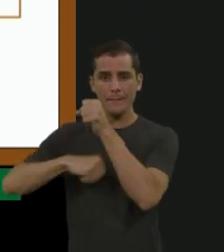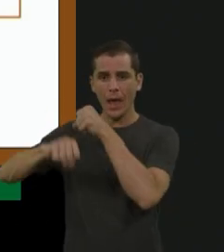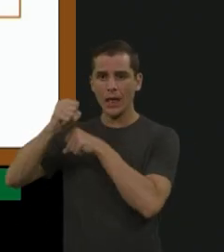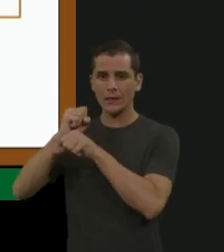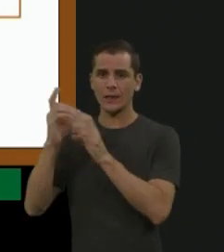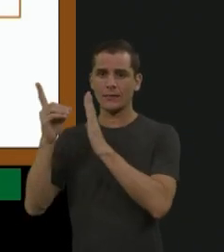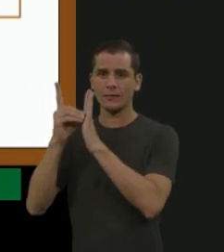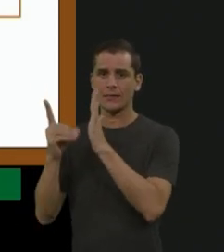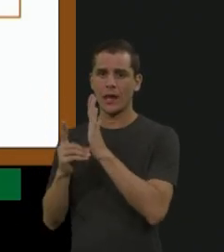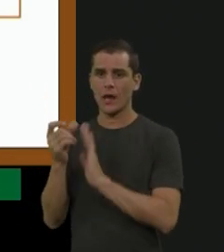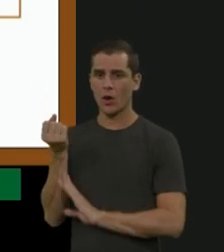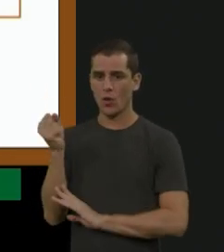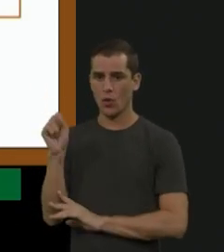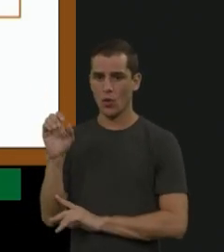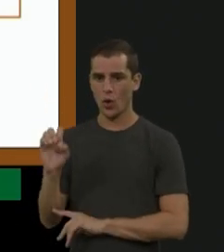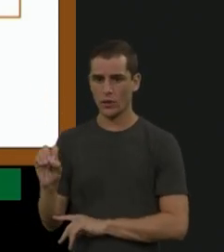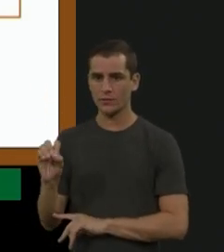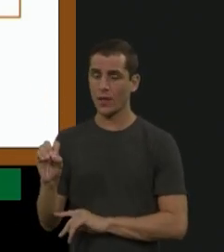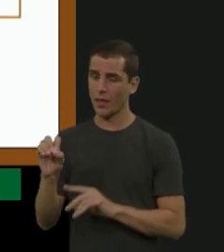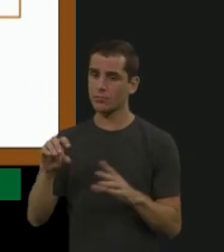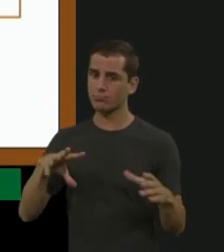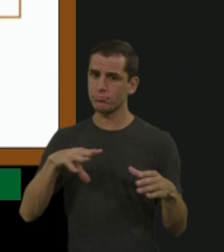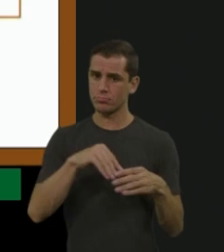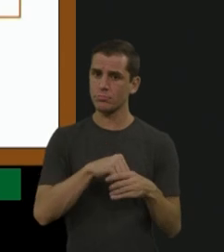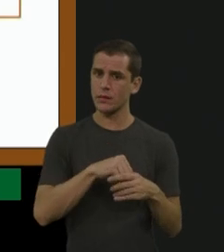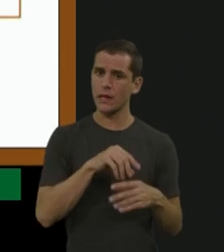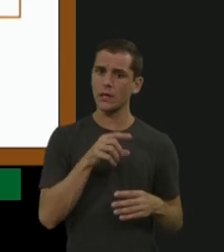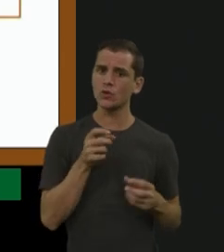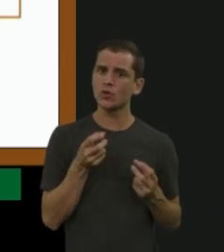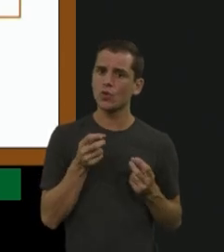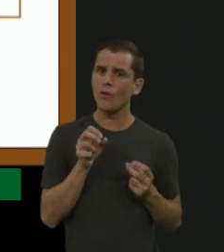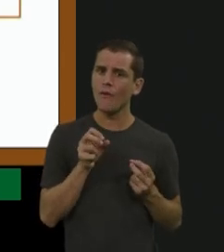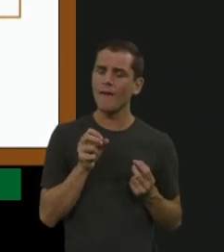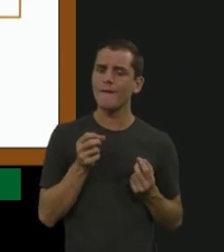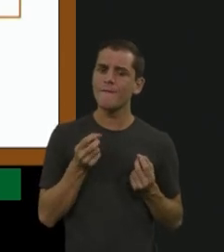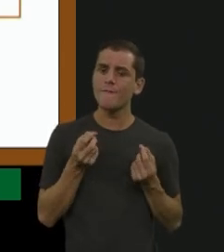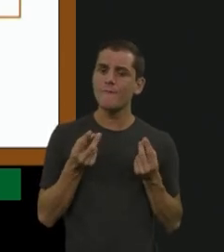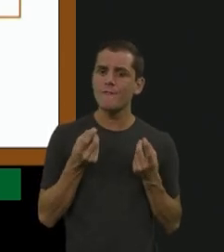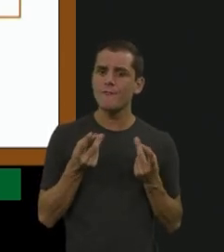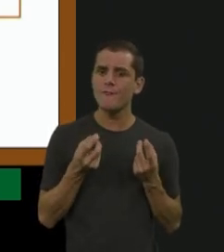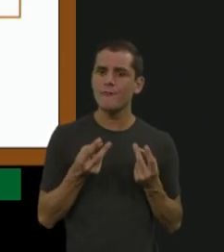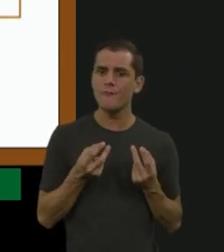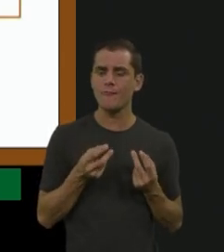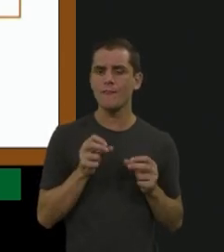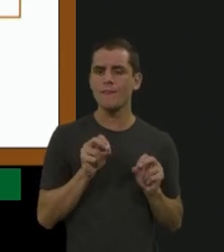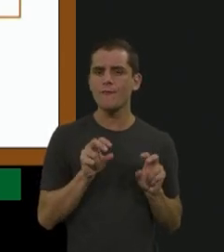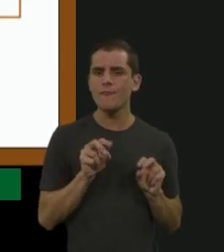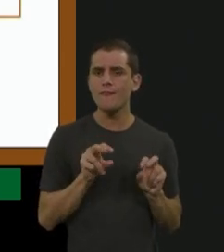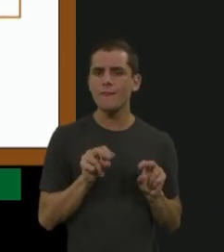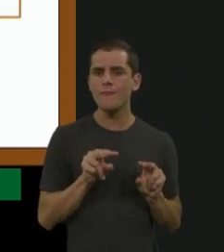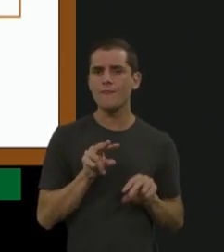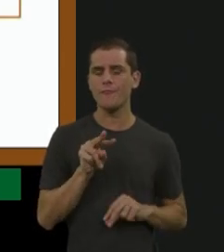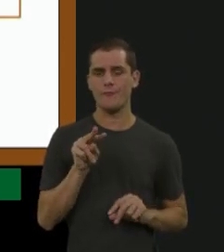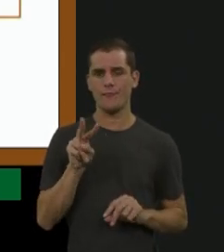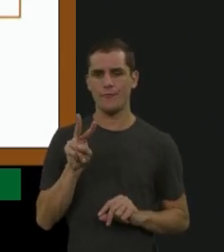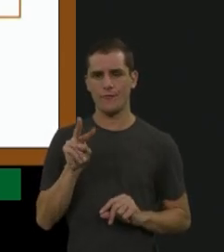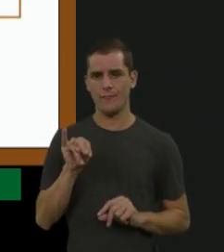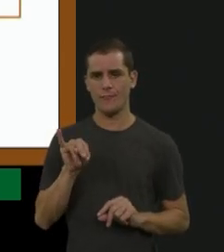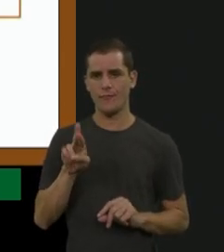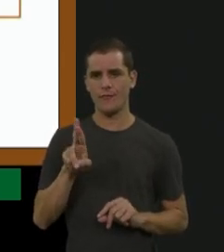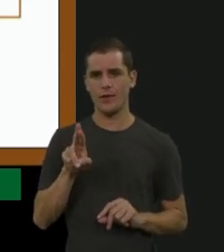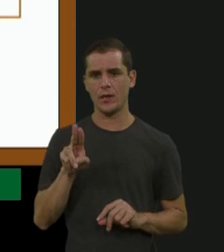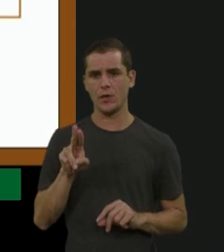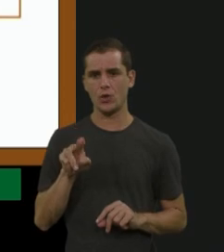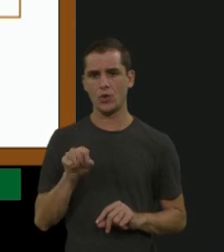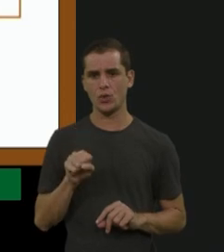de inativação viral, porque, além da hemofilia em si, a população de hemofílicos foi